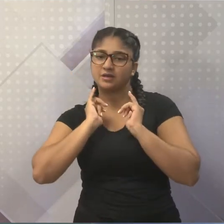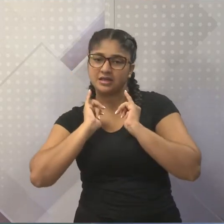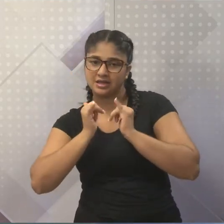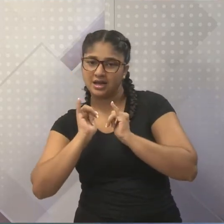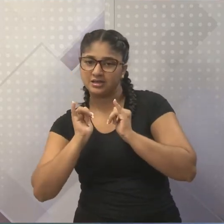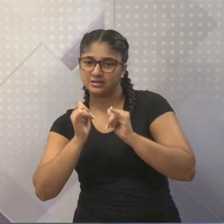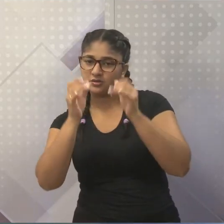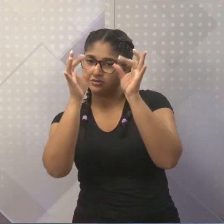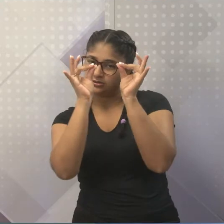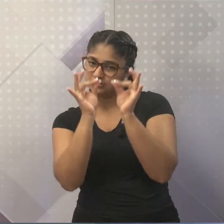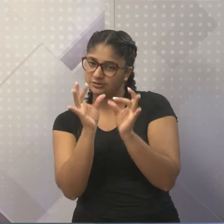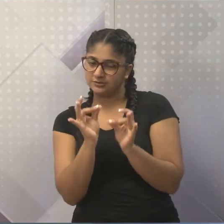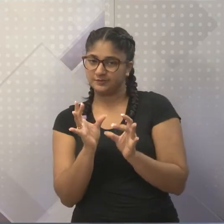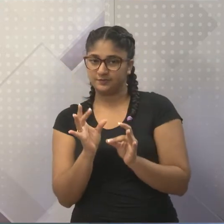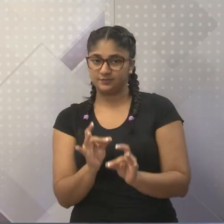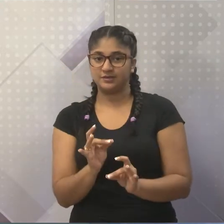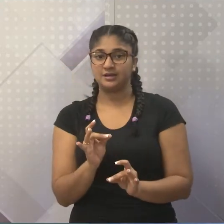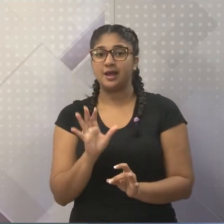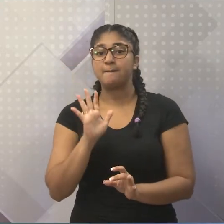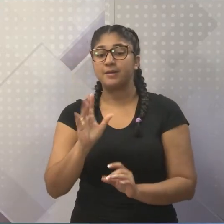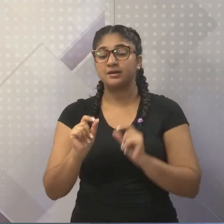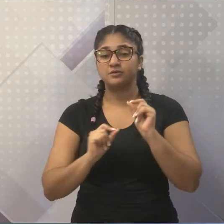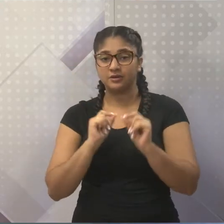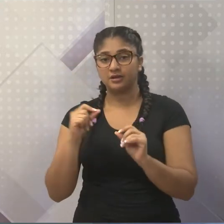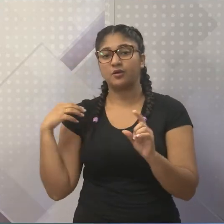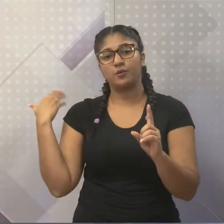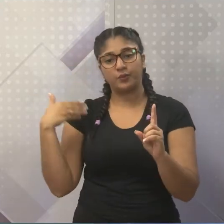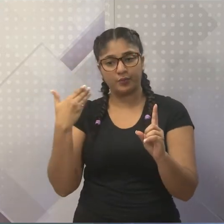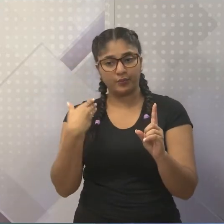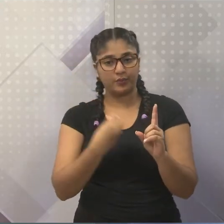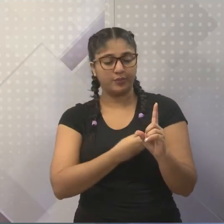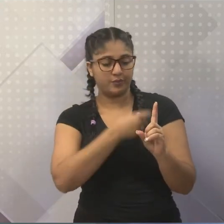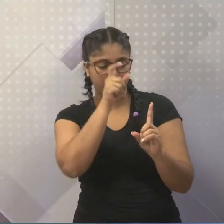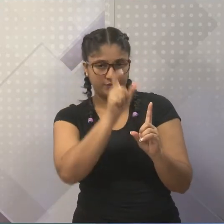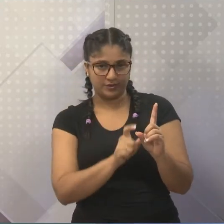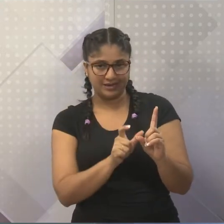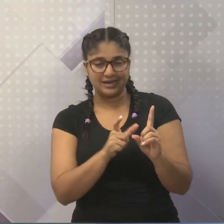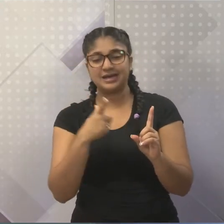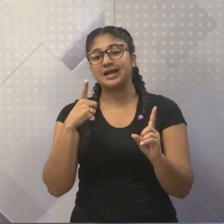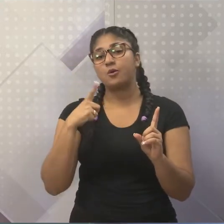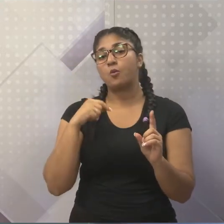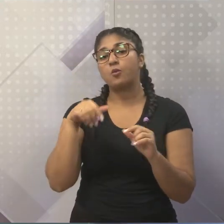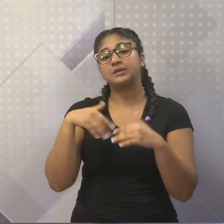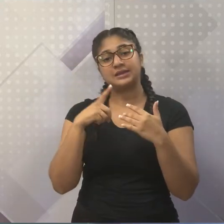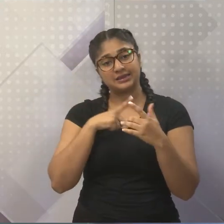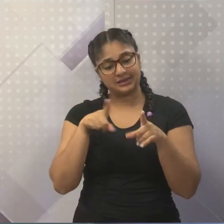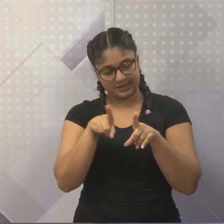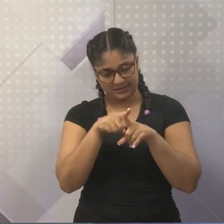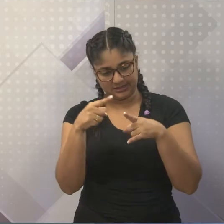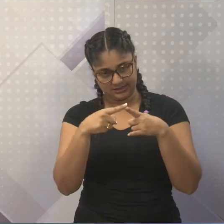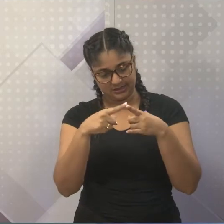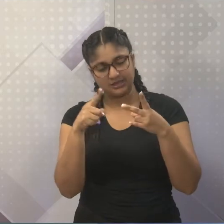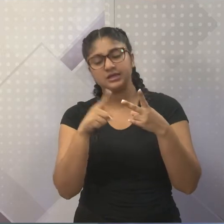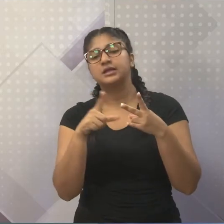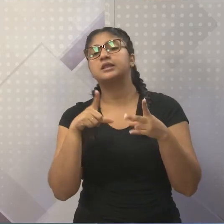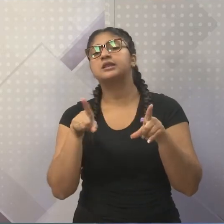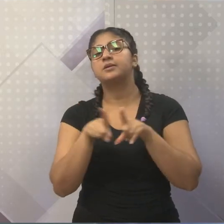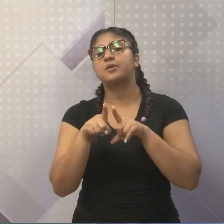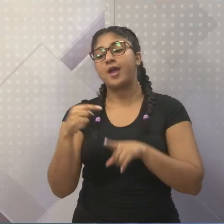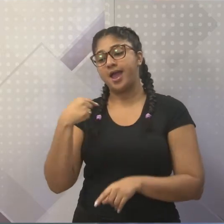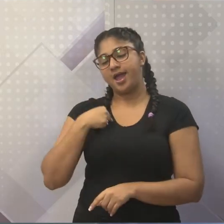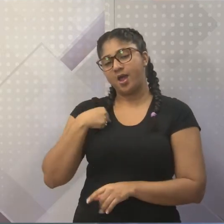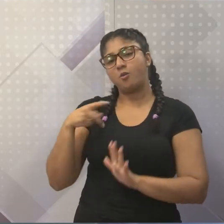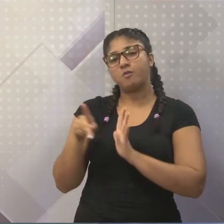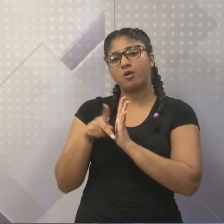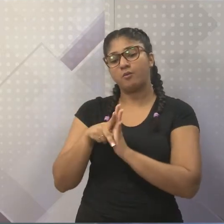descrição. E, às vezes, nós temos, além da biografia, a autobiografia, que é quando eu, como narrador, vou contar a